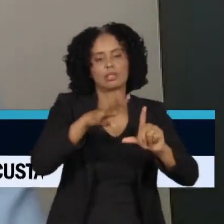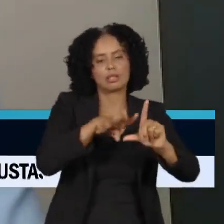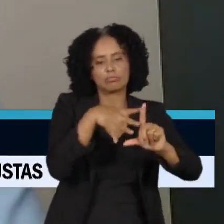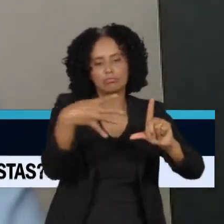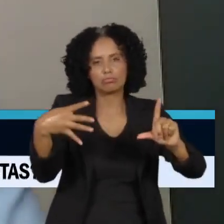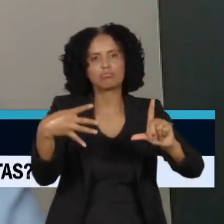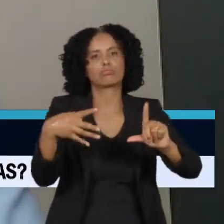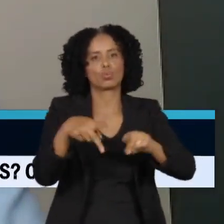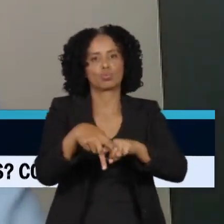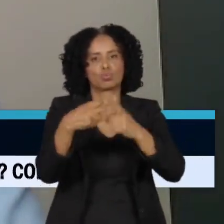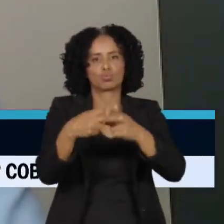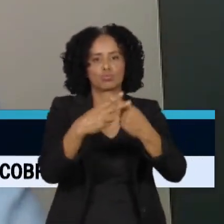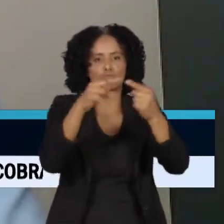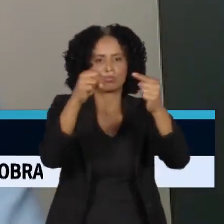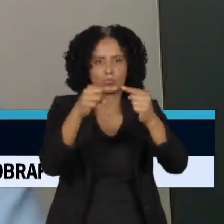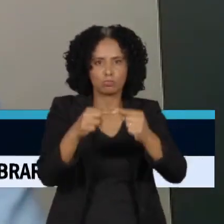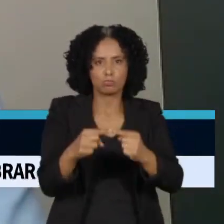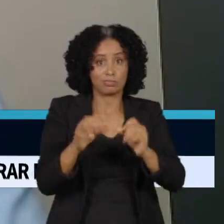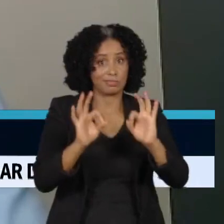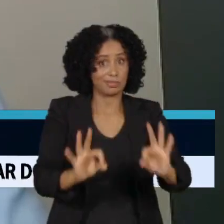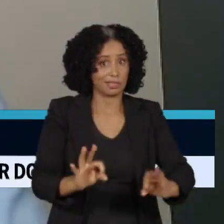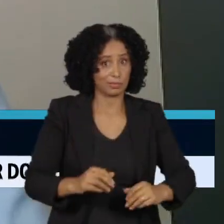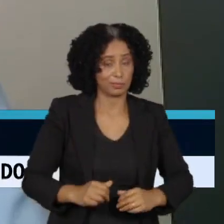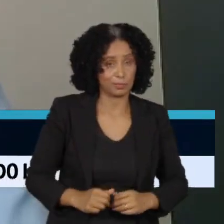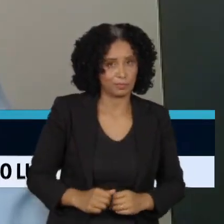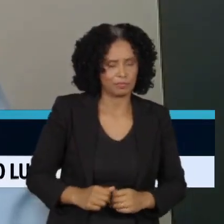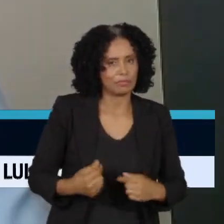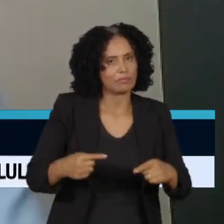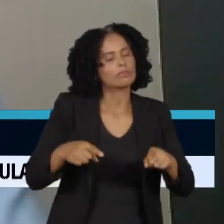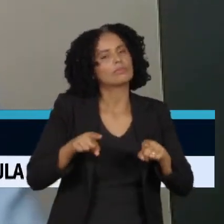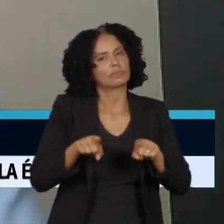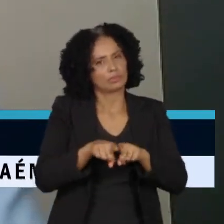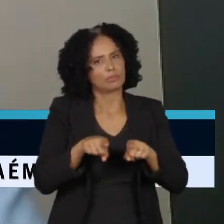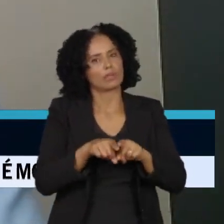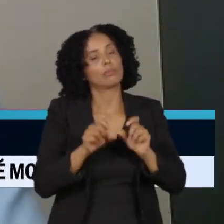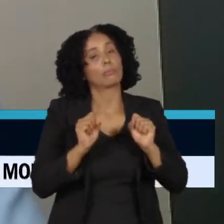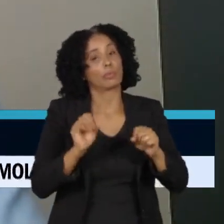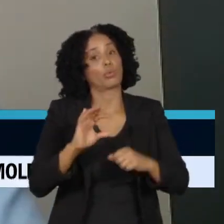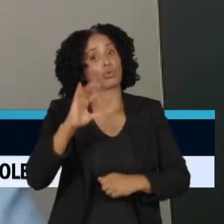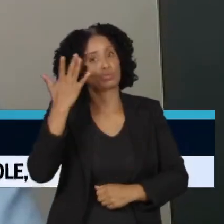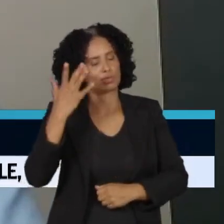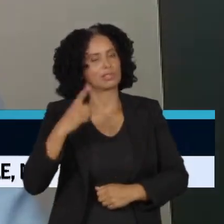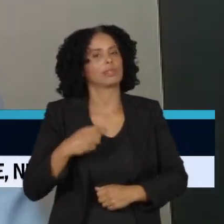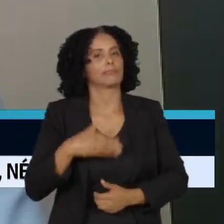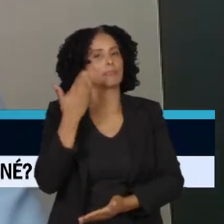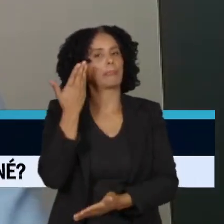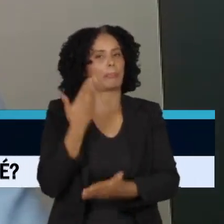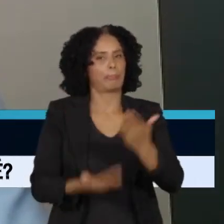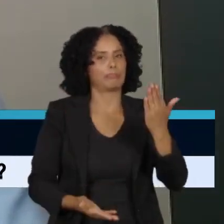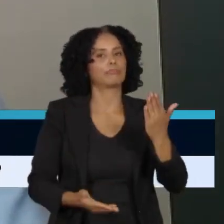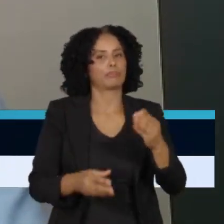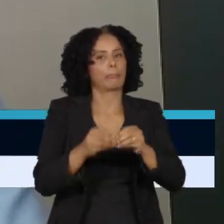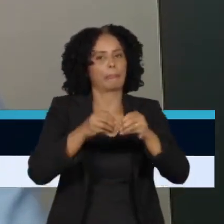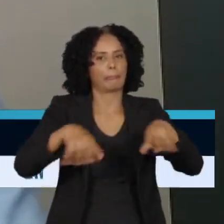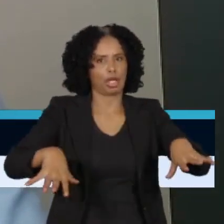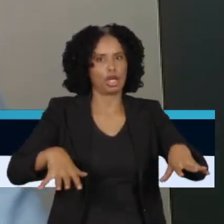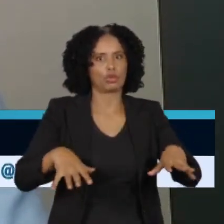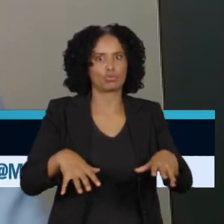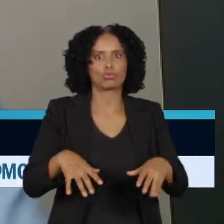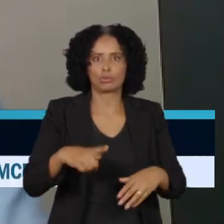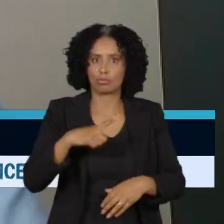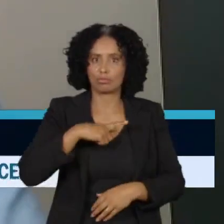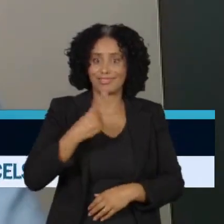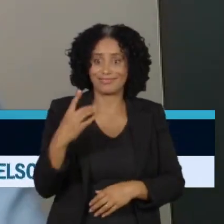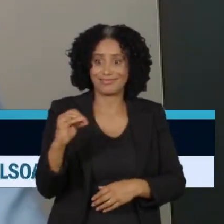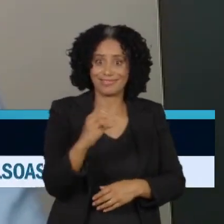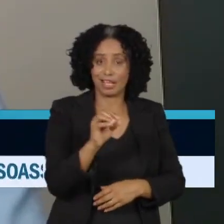faixas de tributação na mesma proporção. Isso causaria uma perda de receita gigantesca. É uma perda que pode alcançar até